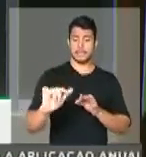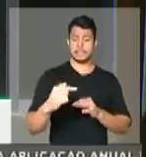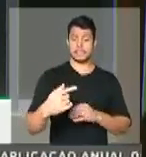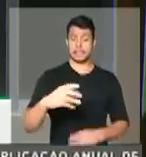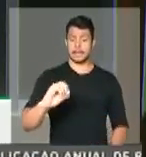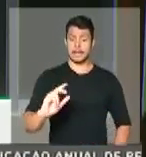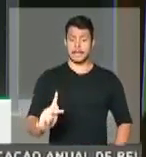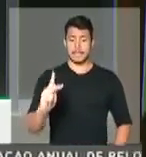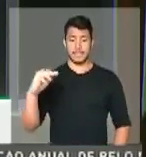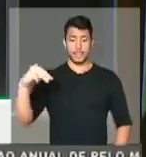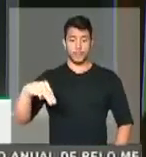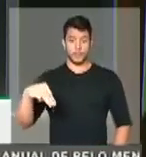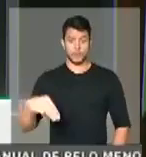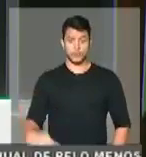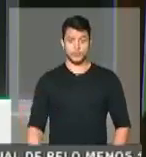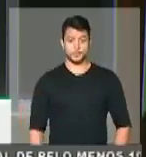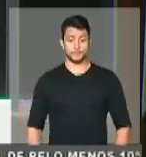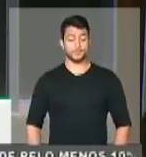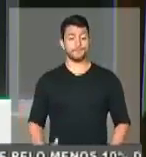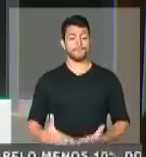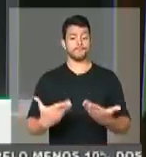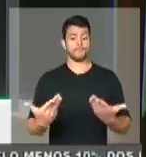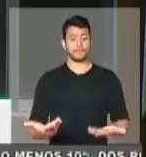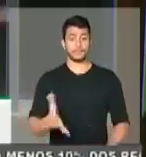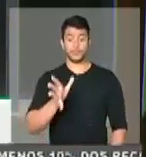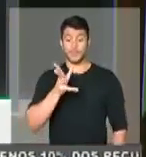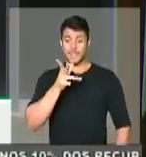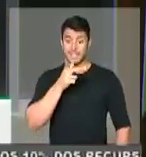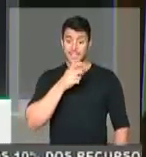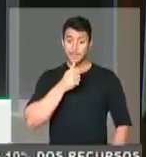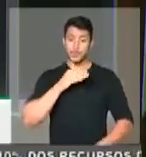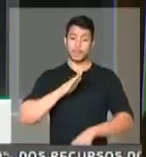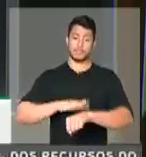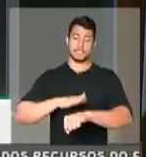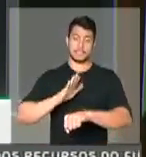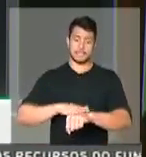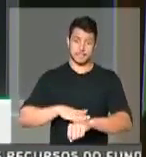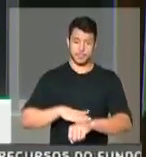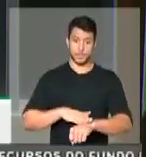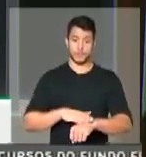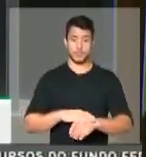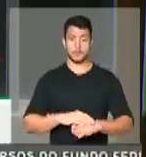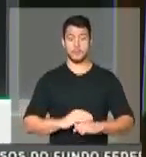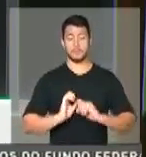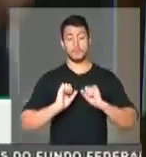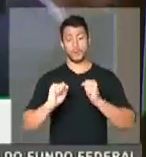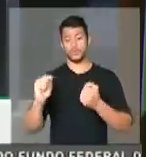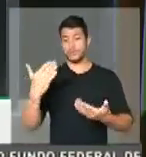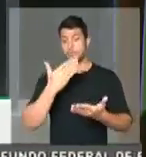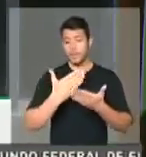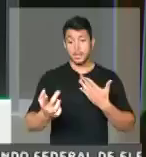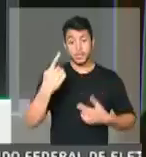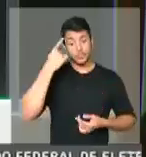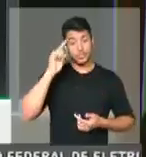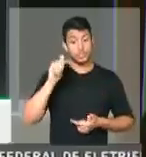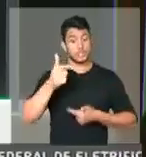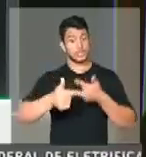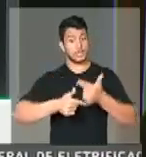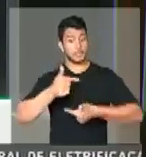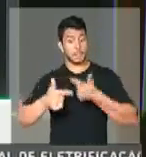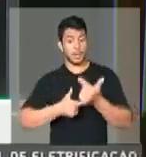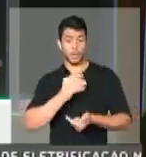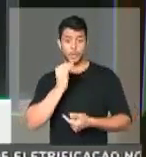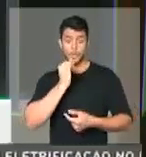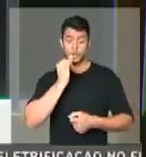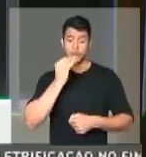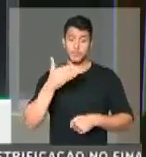do seu município. Ou seja, isso vai demandar mais tempo para os segurados, pode perder um dia de trabalho para, na verdade,